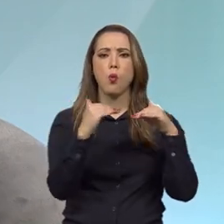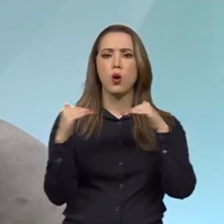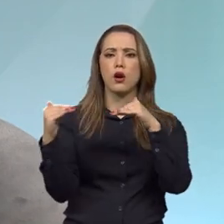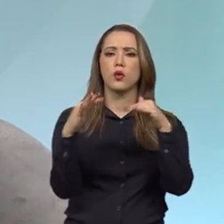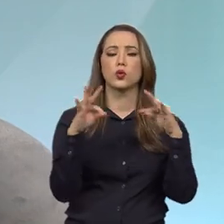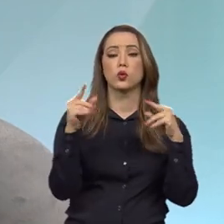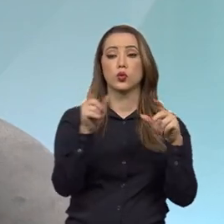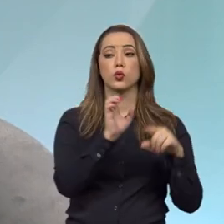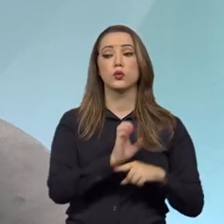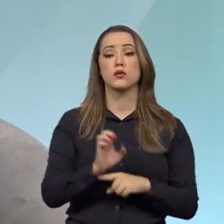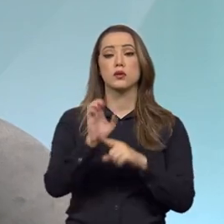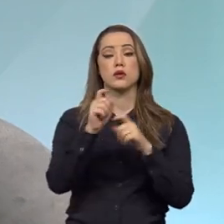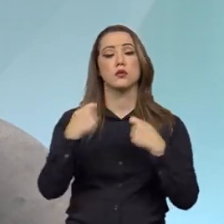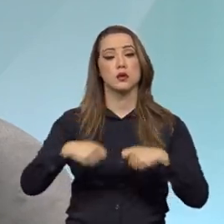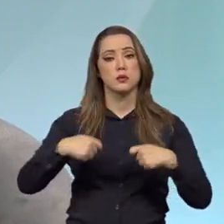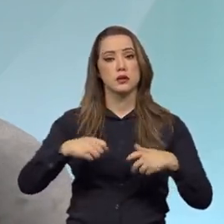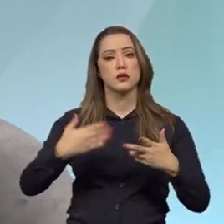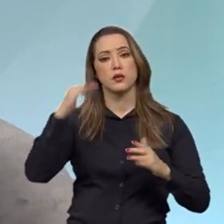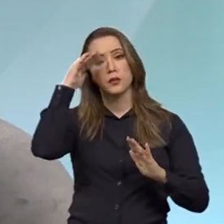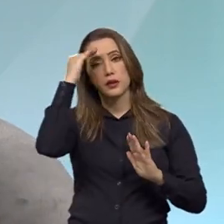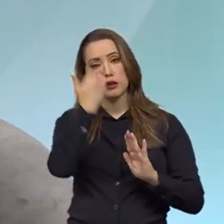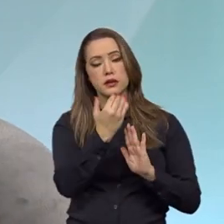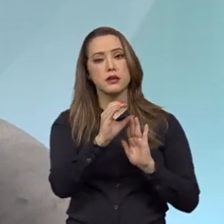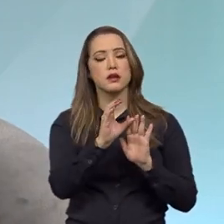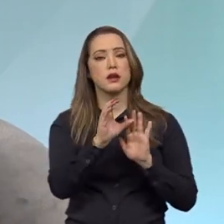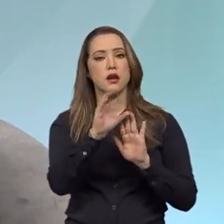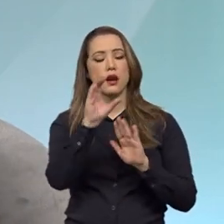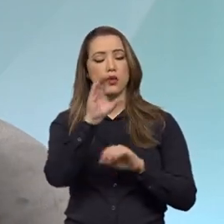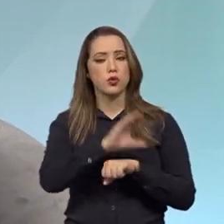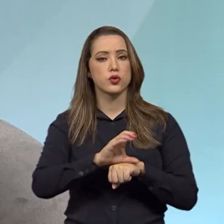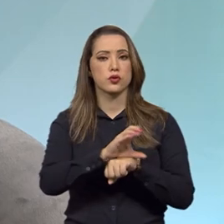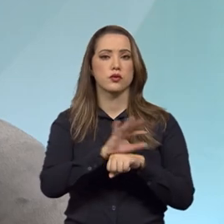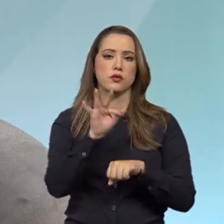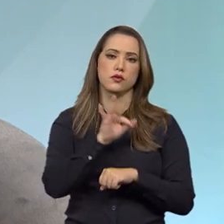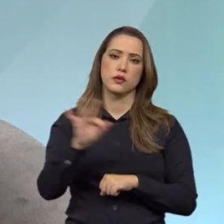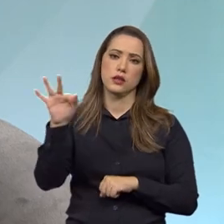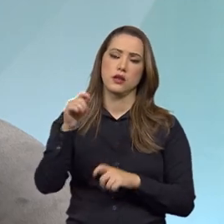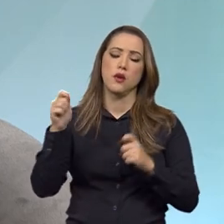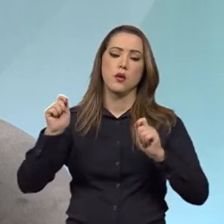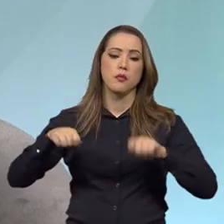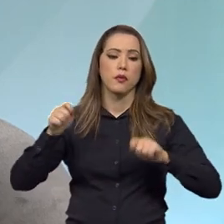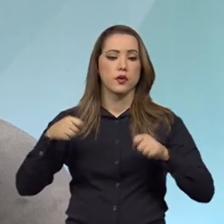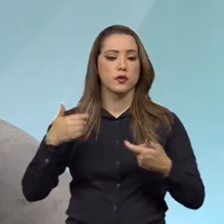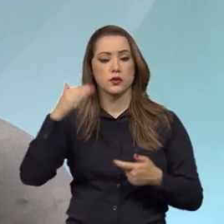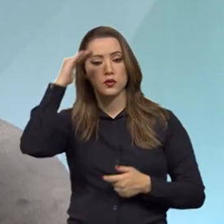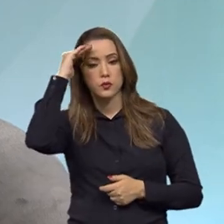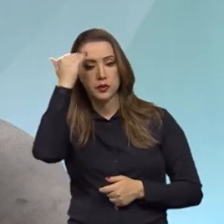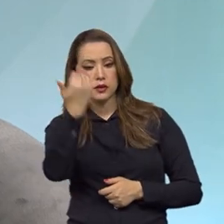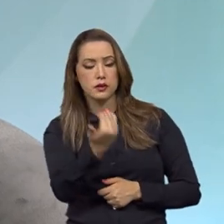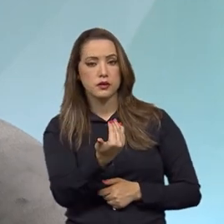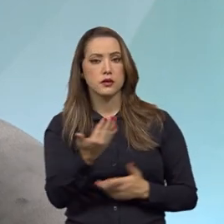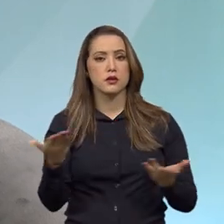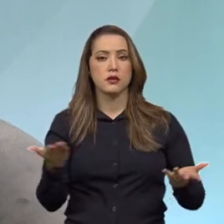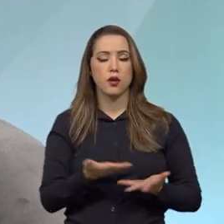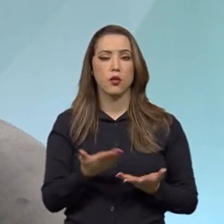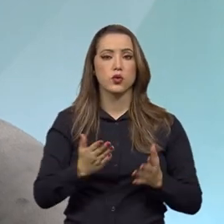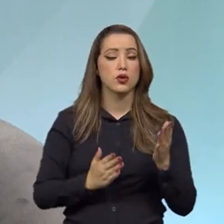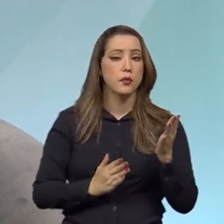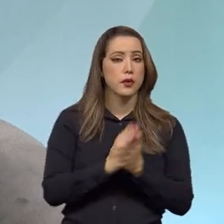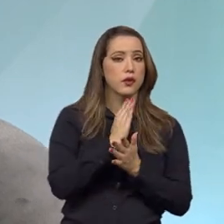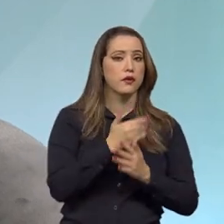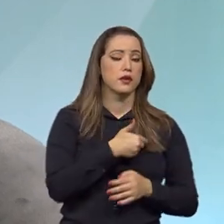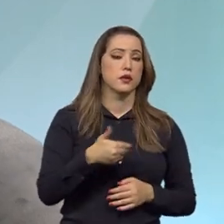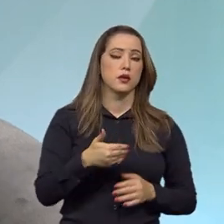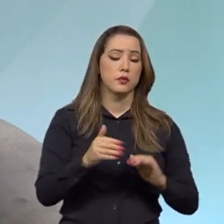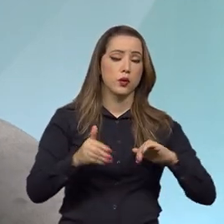estados, para que possa cumprir a Constituição Federal e para que possa cumprir a lei recentemente aprovada no Congresso